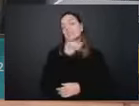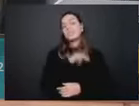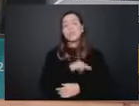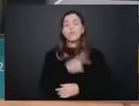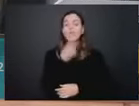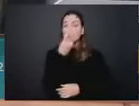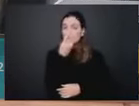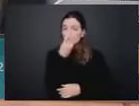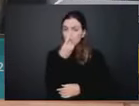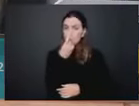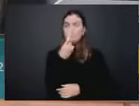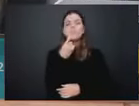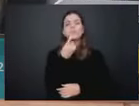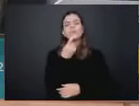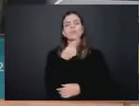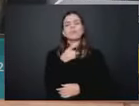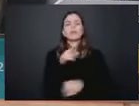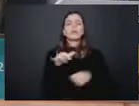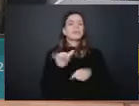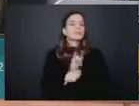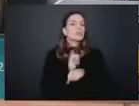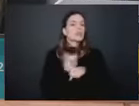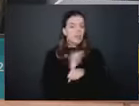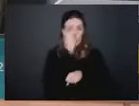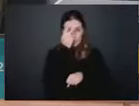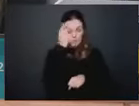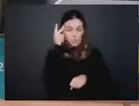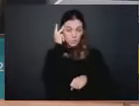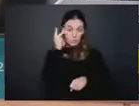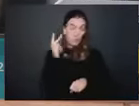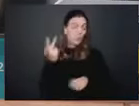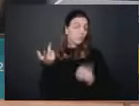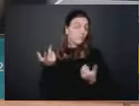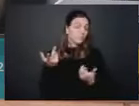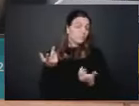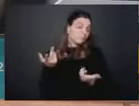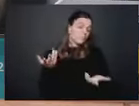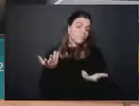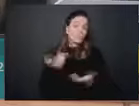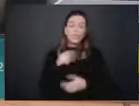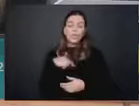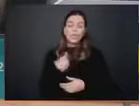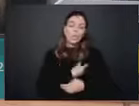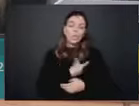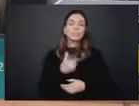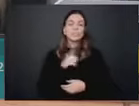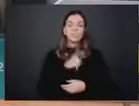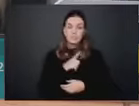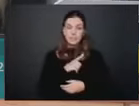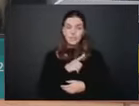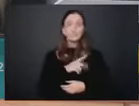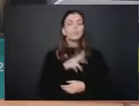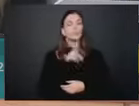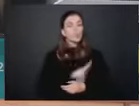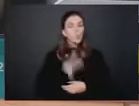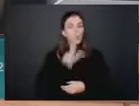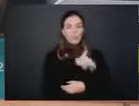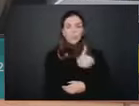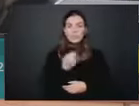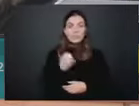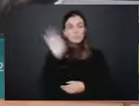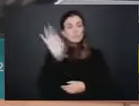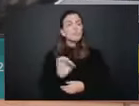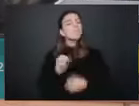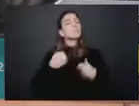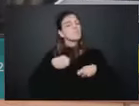para essa questão de entrega de comércio eletrônico. Você não tem isso. Então, nós estamos sendo altamente utilizados. Precisamos fazer alguns aperfeiçoamentos.